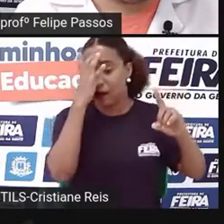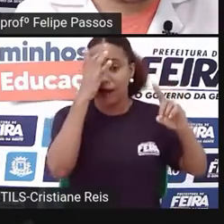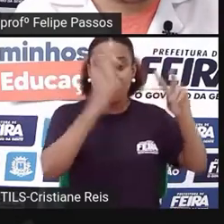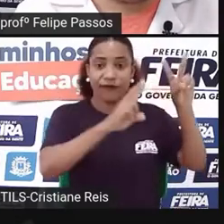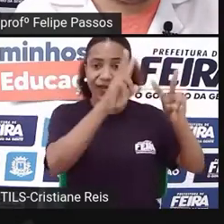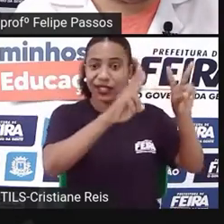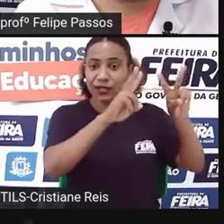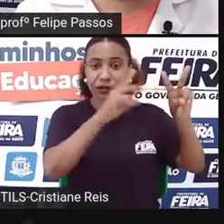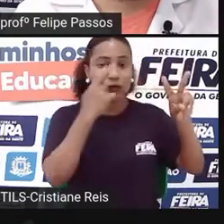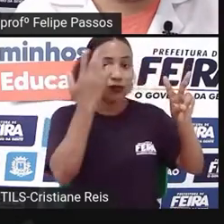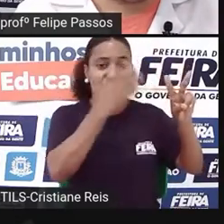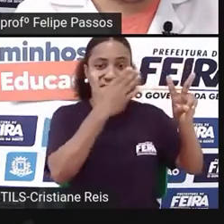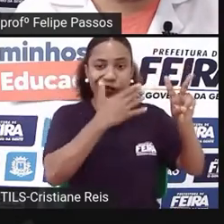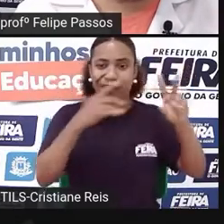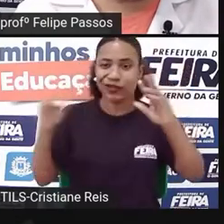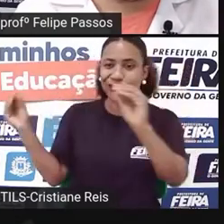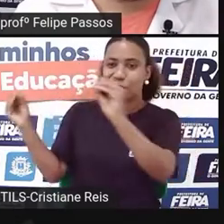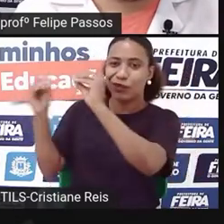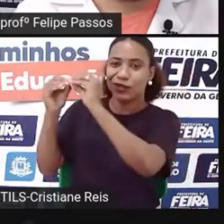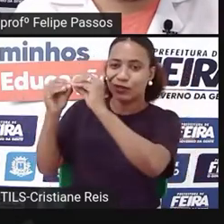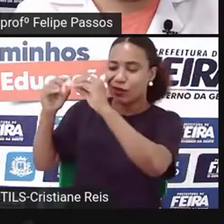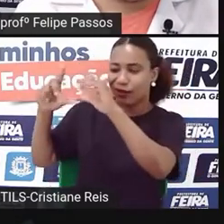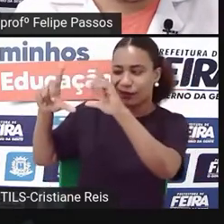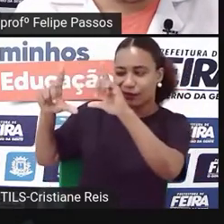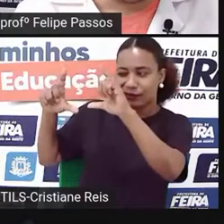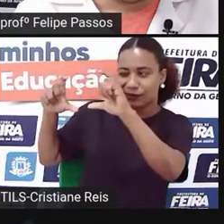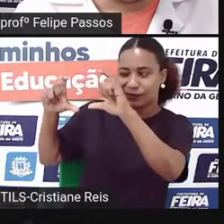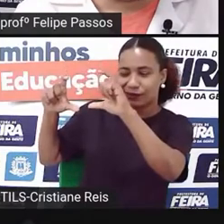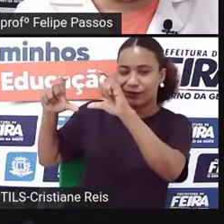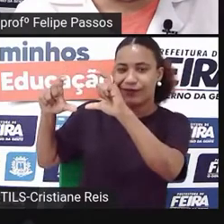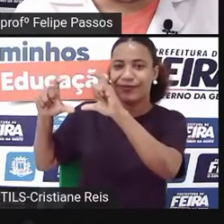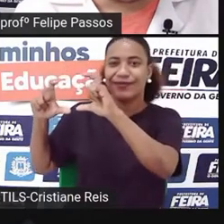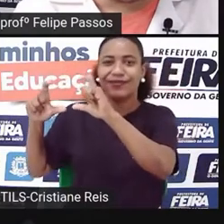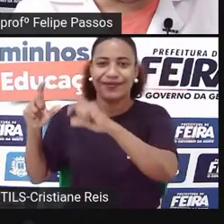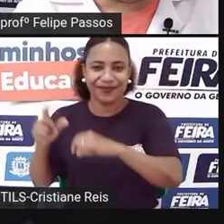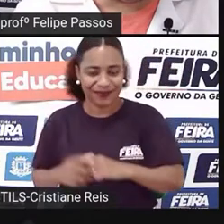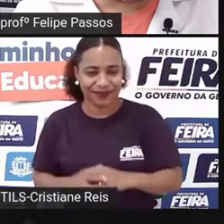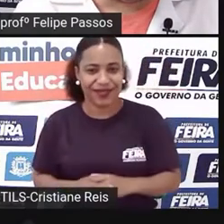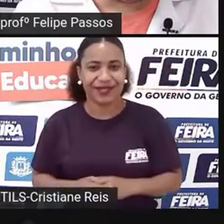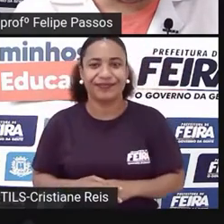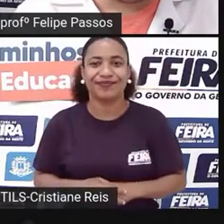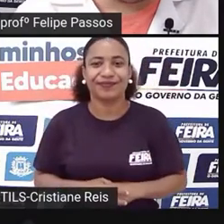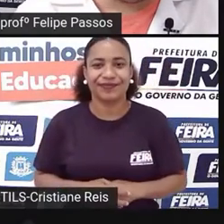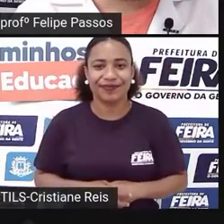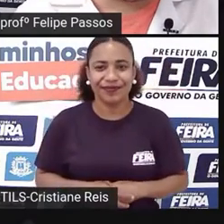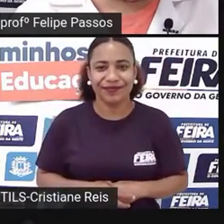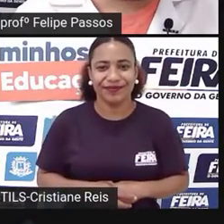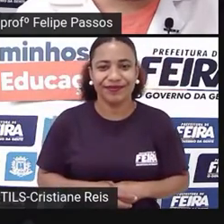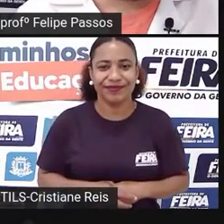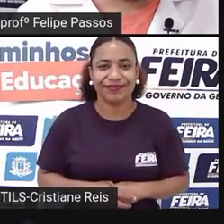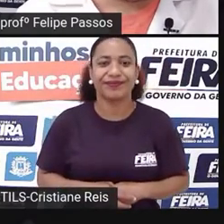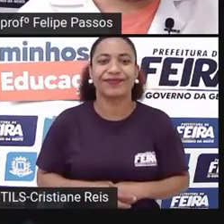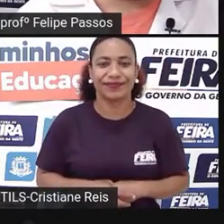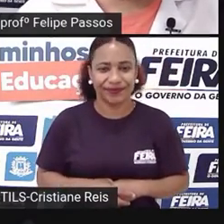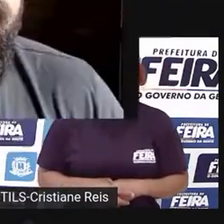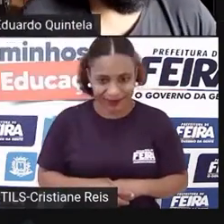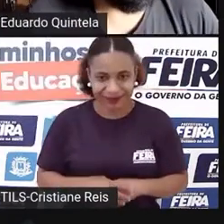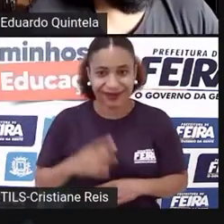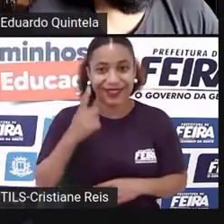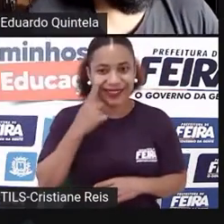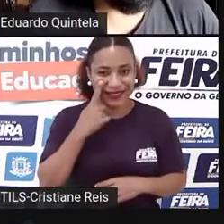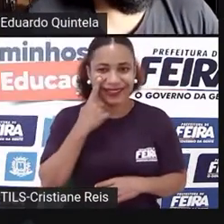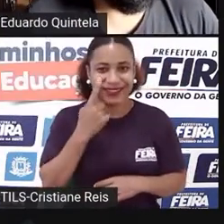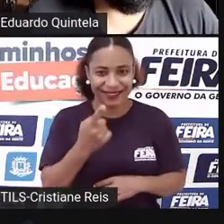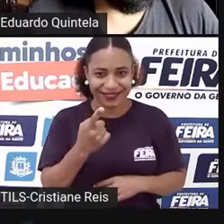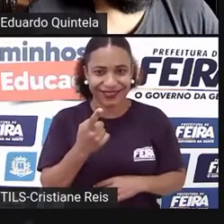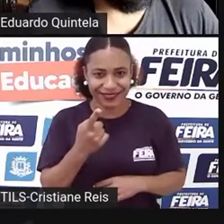do seu olhar. Isso é fotografia. Muito legal. Muito legal. Assim, imagino, já